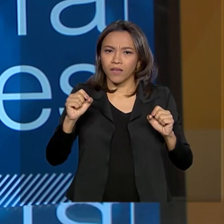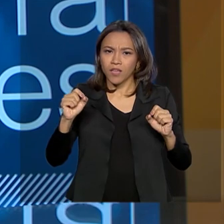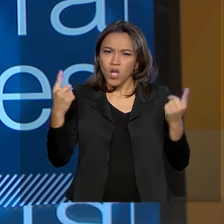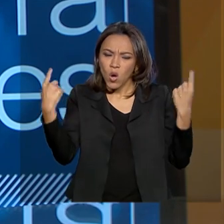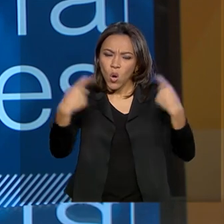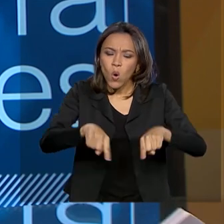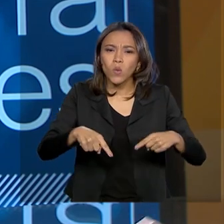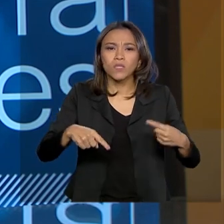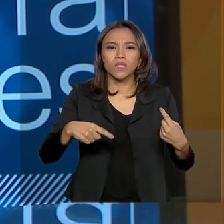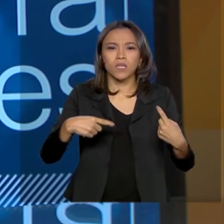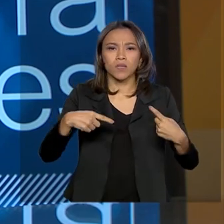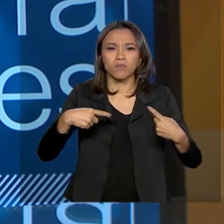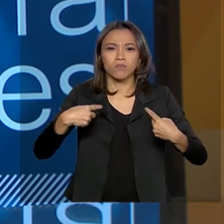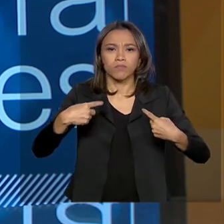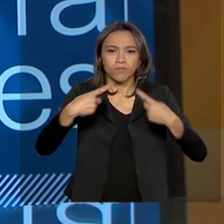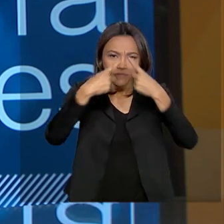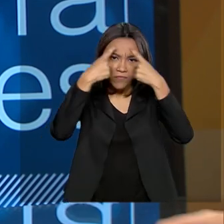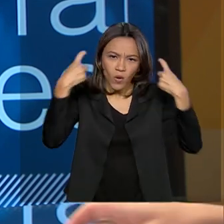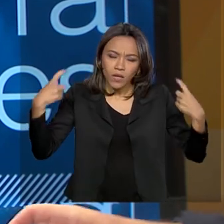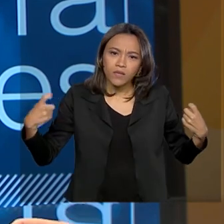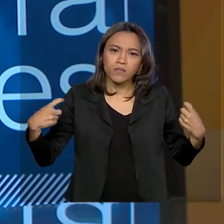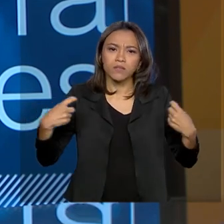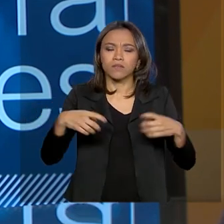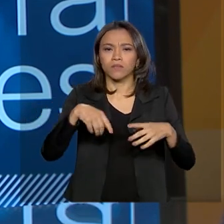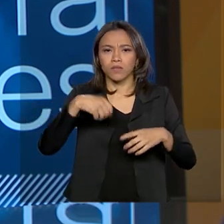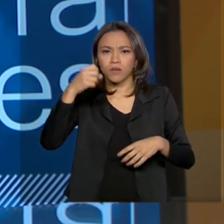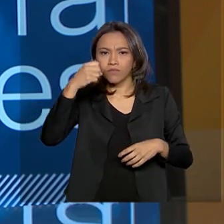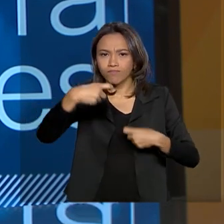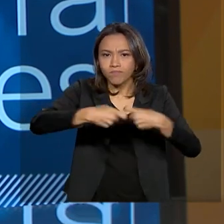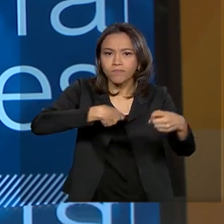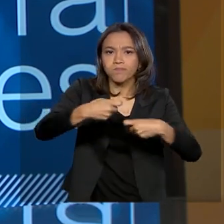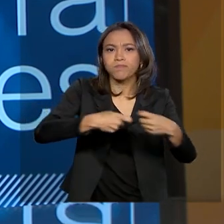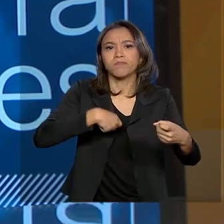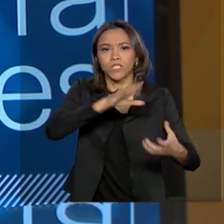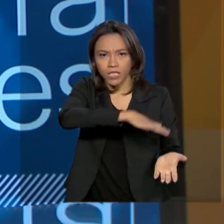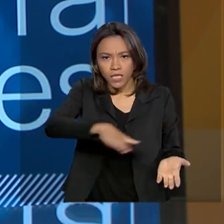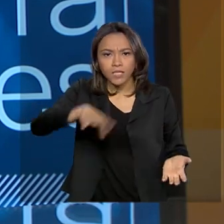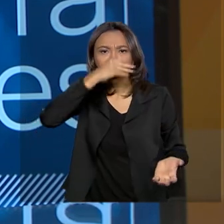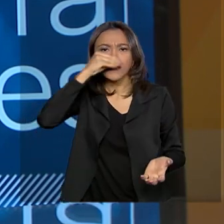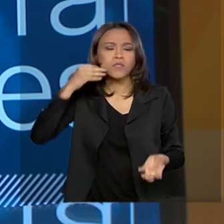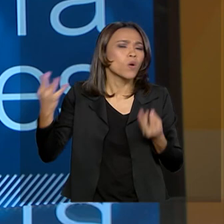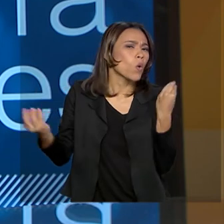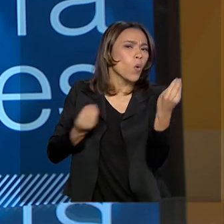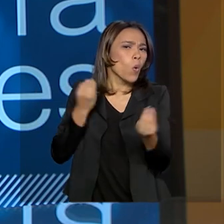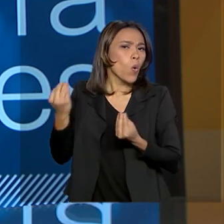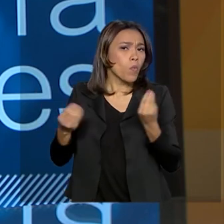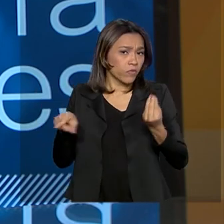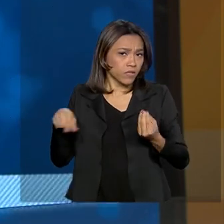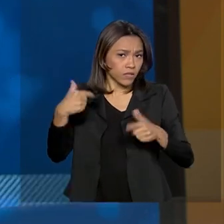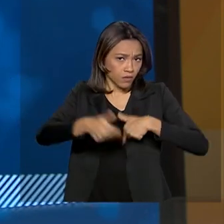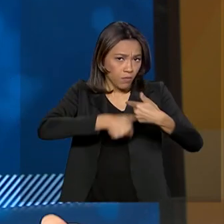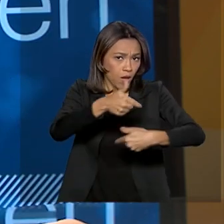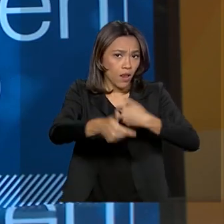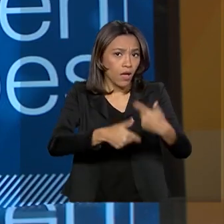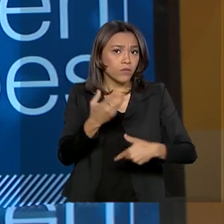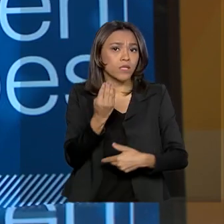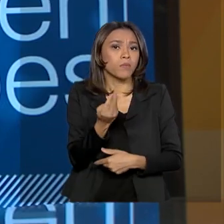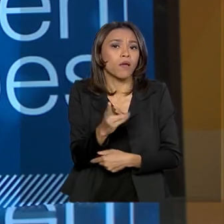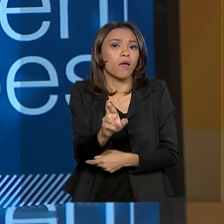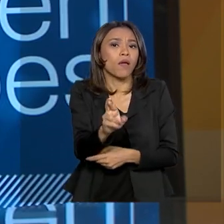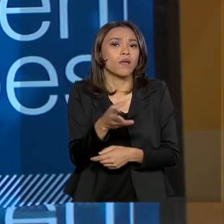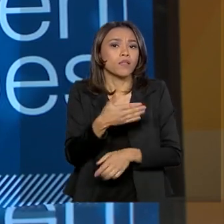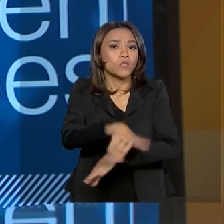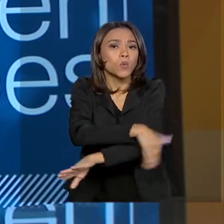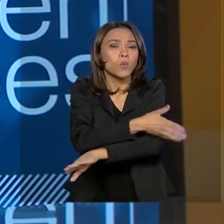crianças e adolescentes, né, especialmente nas rodovias do país. Como a PRF tem atuado? Vocês têm atividades, inclusive,